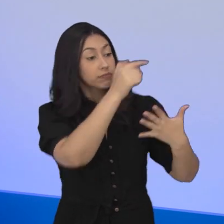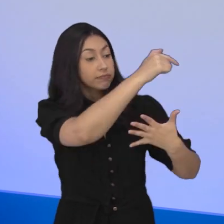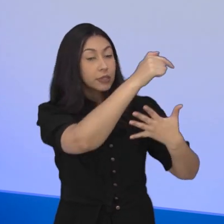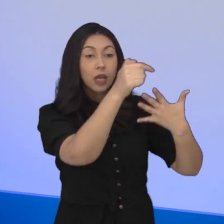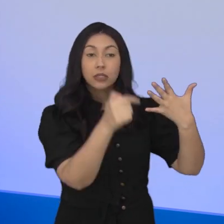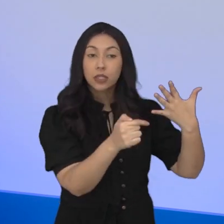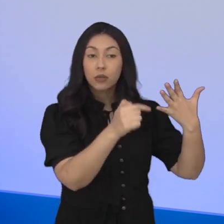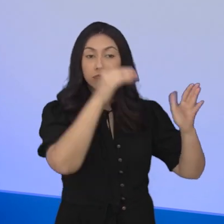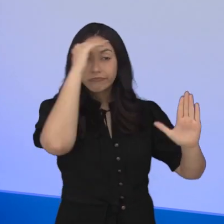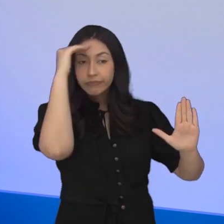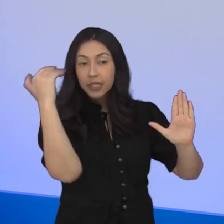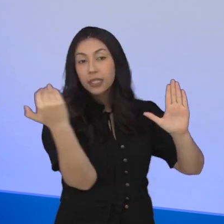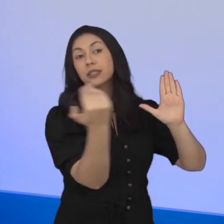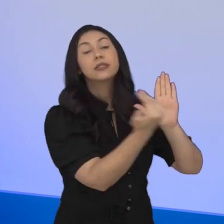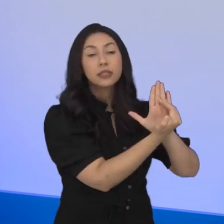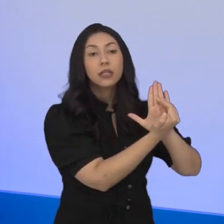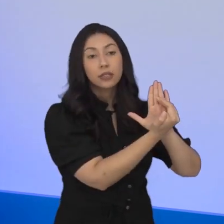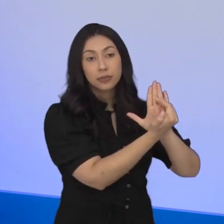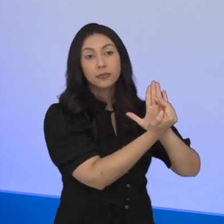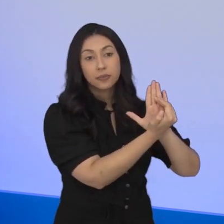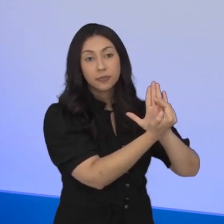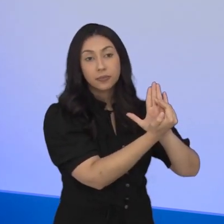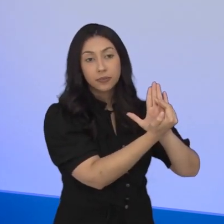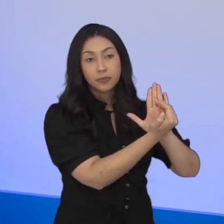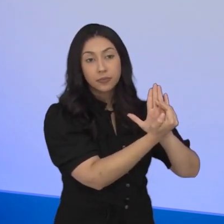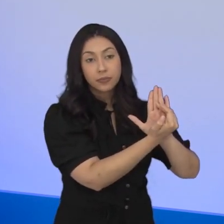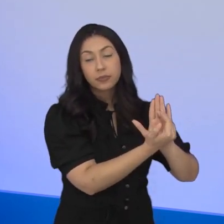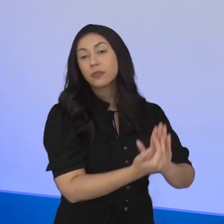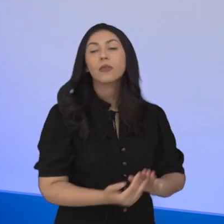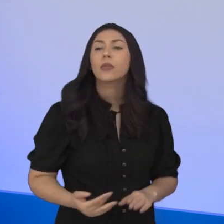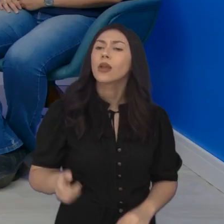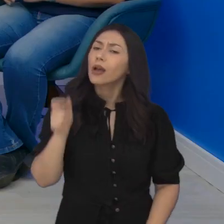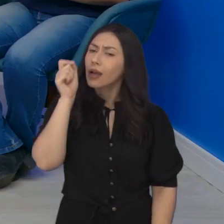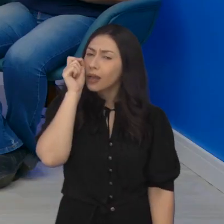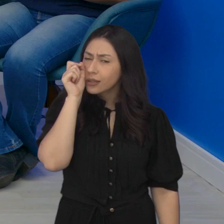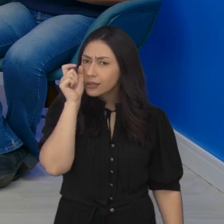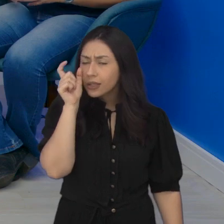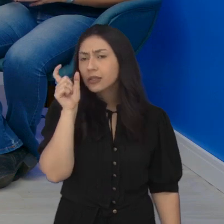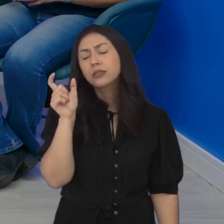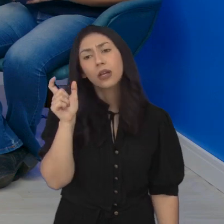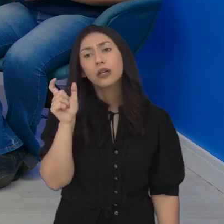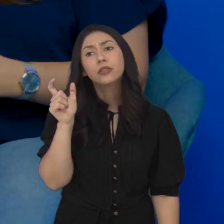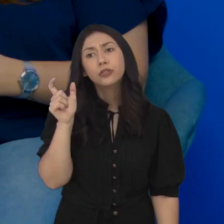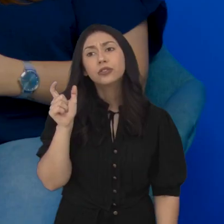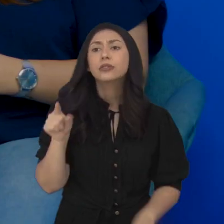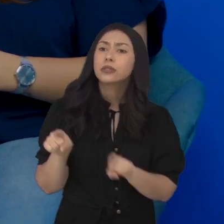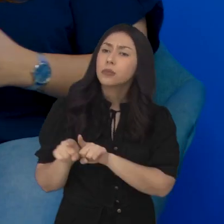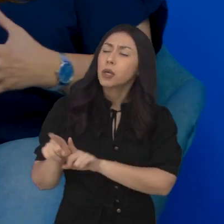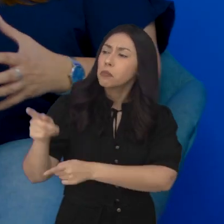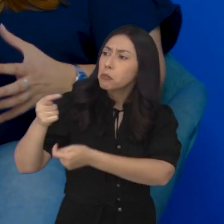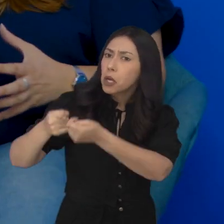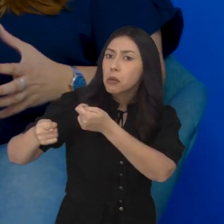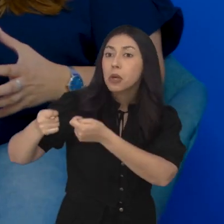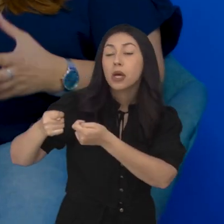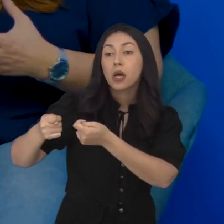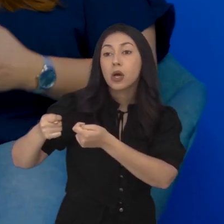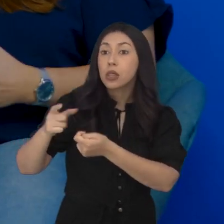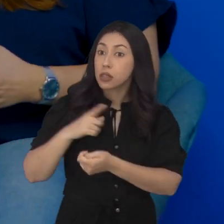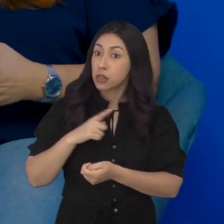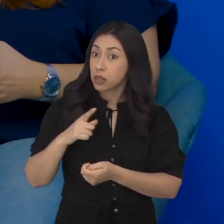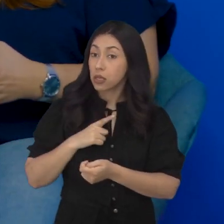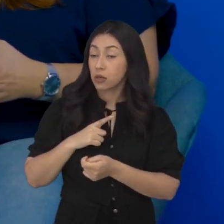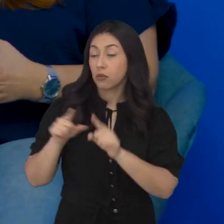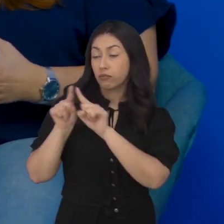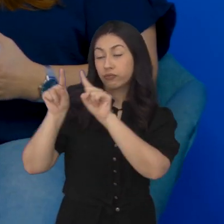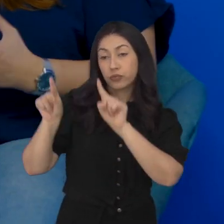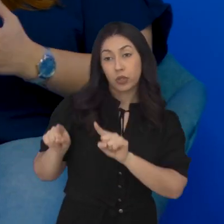esses cinco princípios na hora de fazer, executar a sua função. E é interessante para a administração pública ter